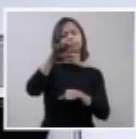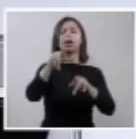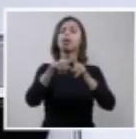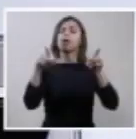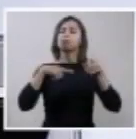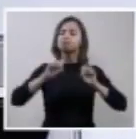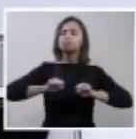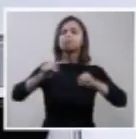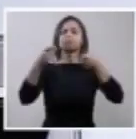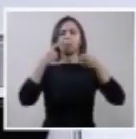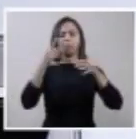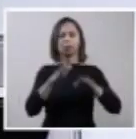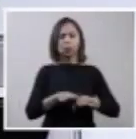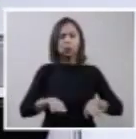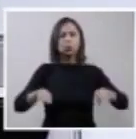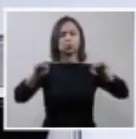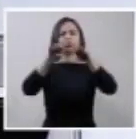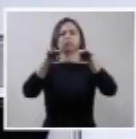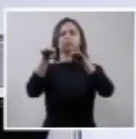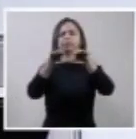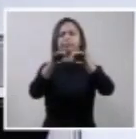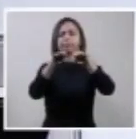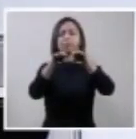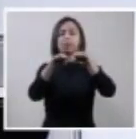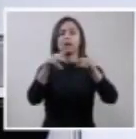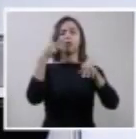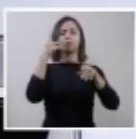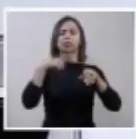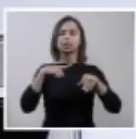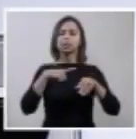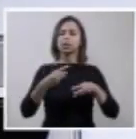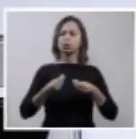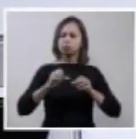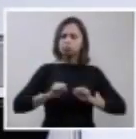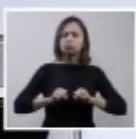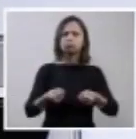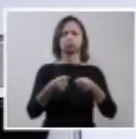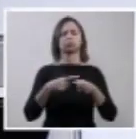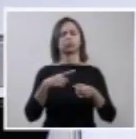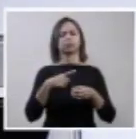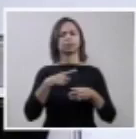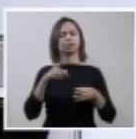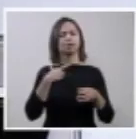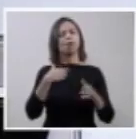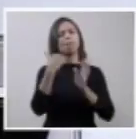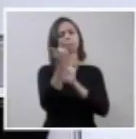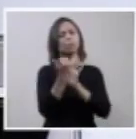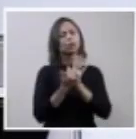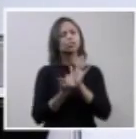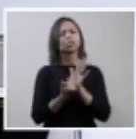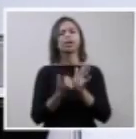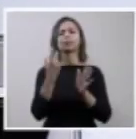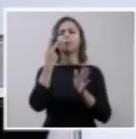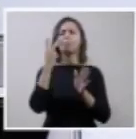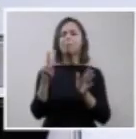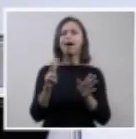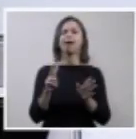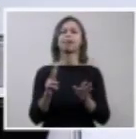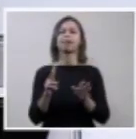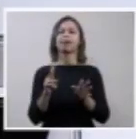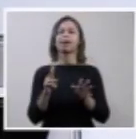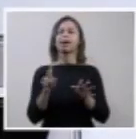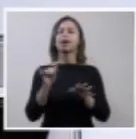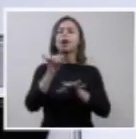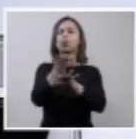qualidade, que dá consistência, que dá corpo a esse maravilhoso projeto de inclusão social, são